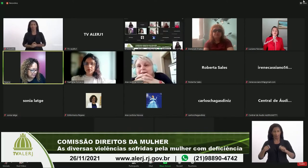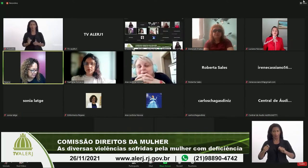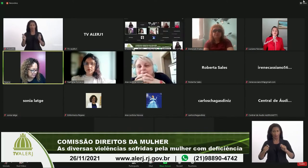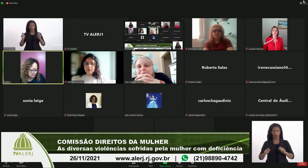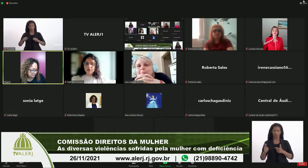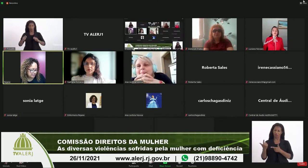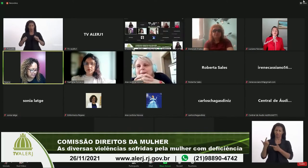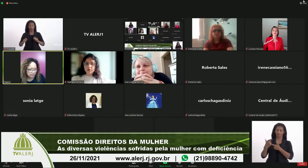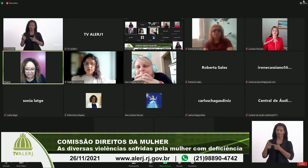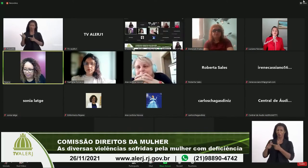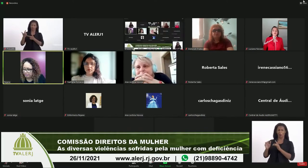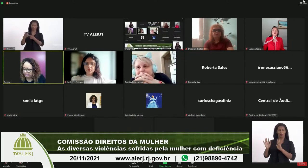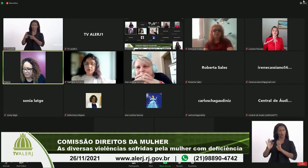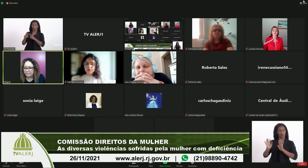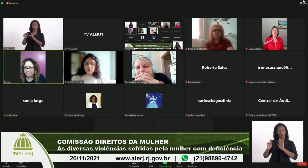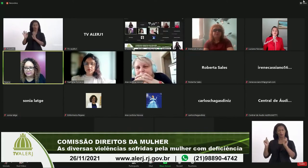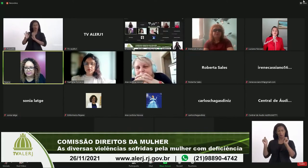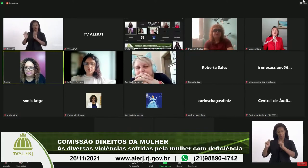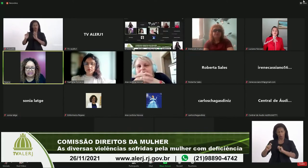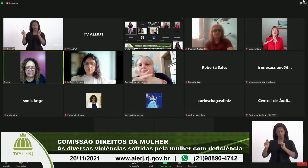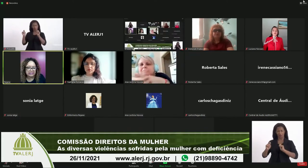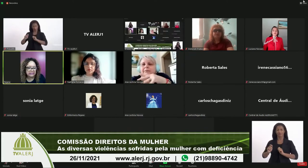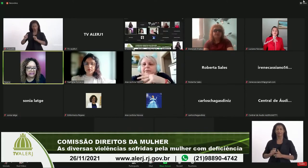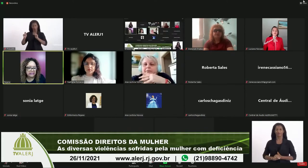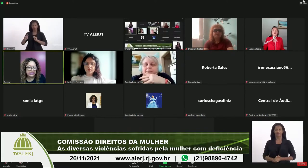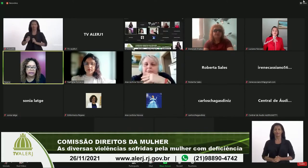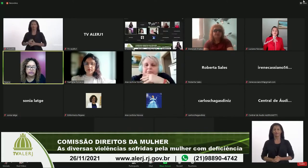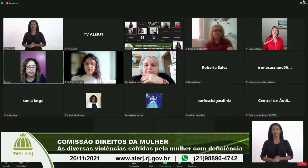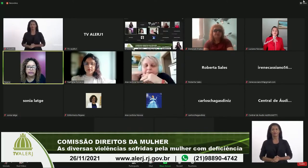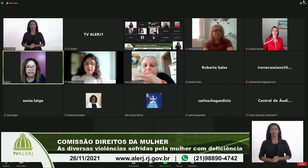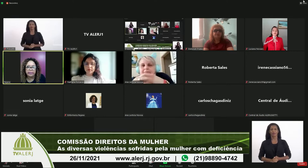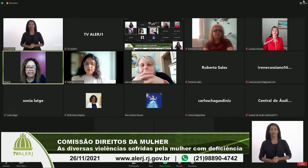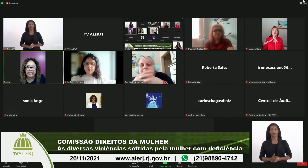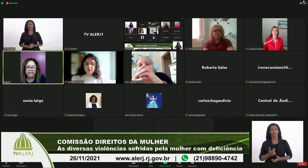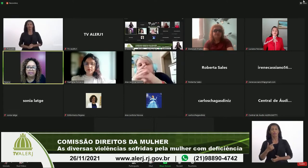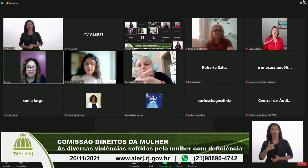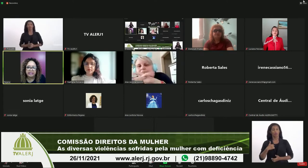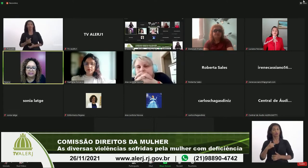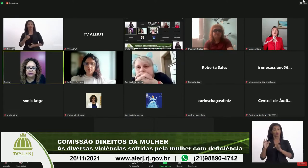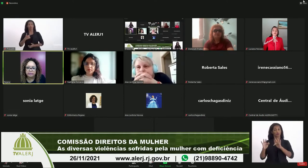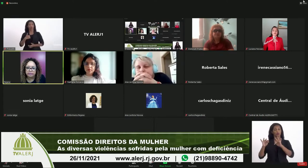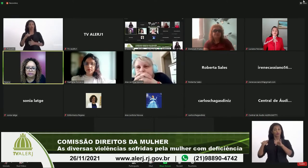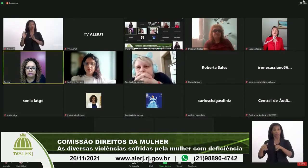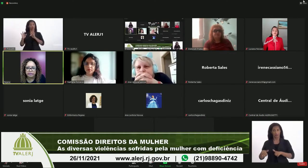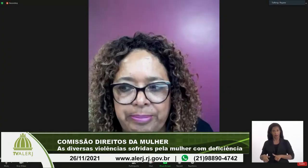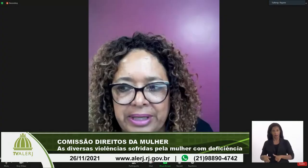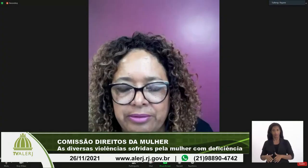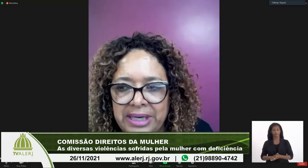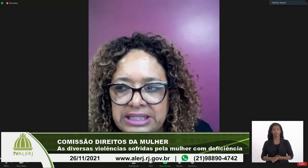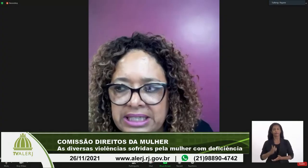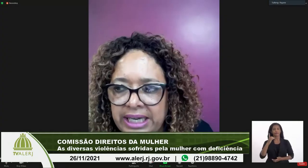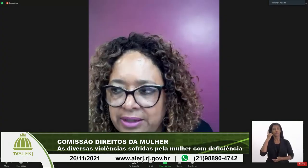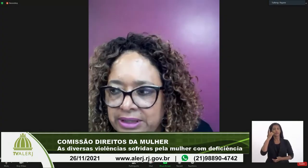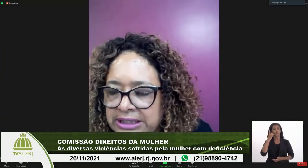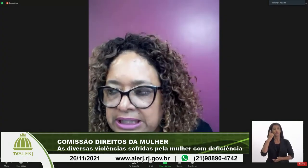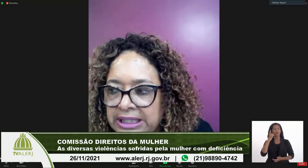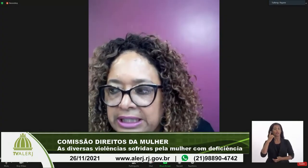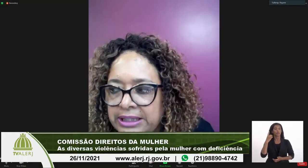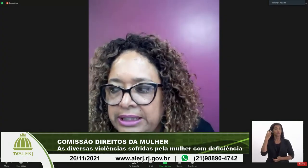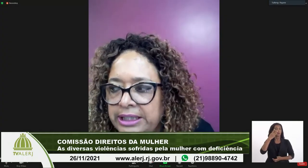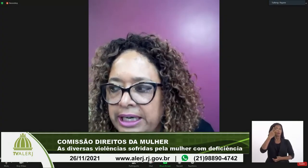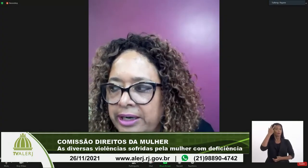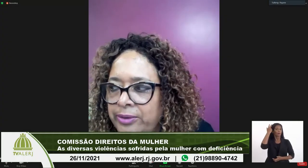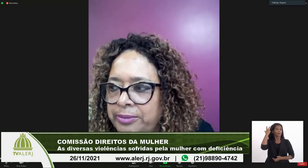não tem problema nenhum tá eu só vou terminar aqui falando do deputado Marcelo né